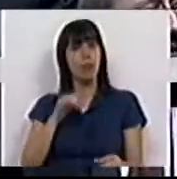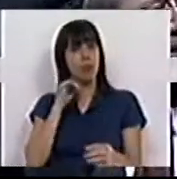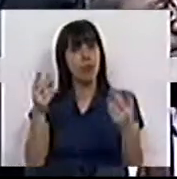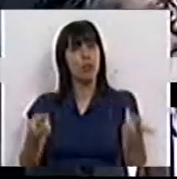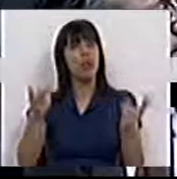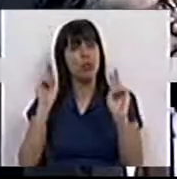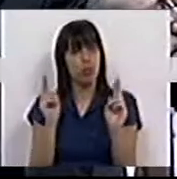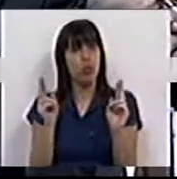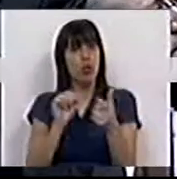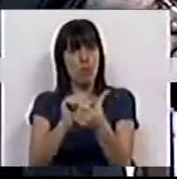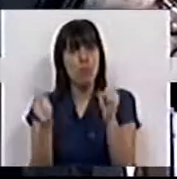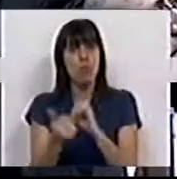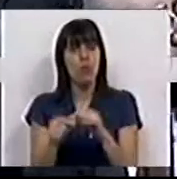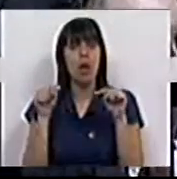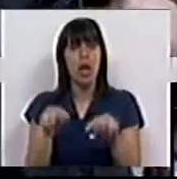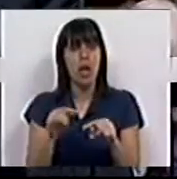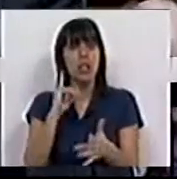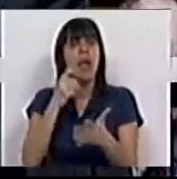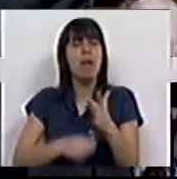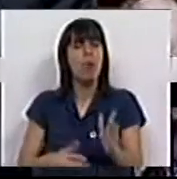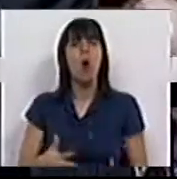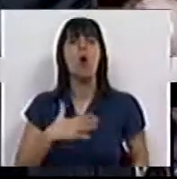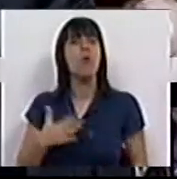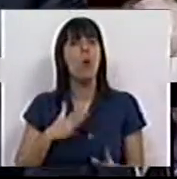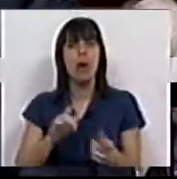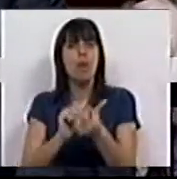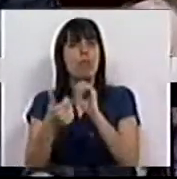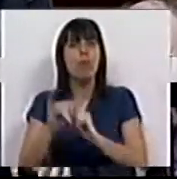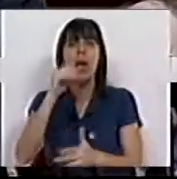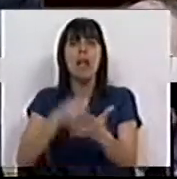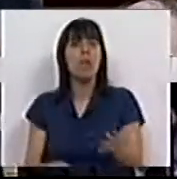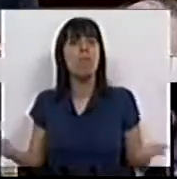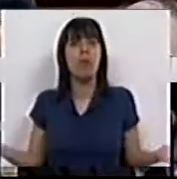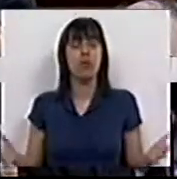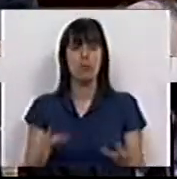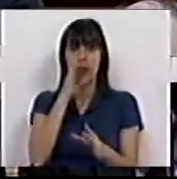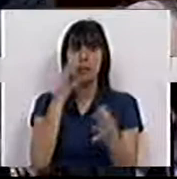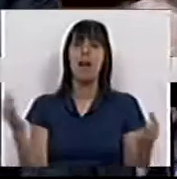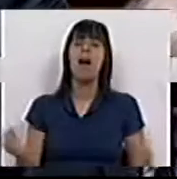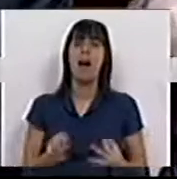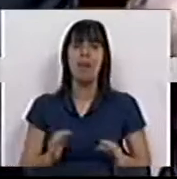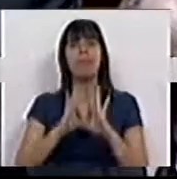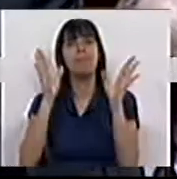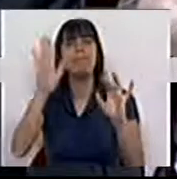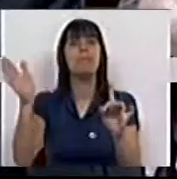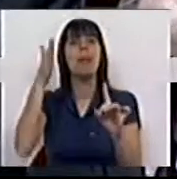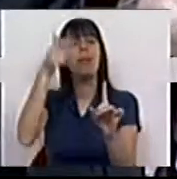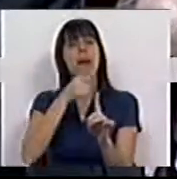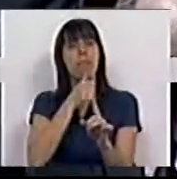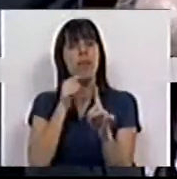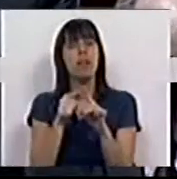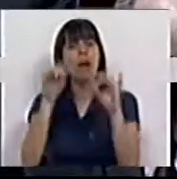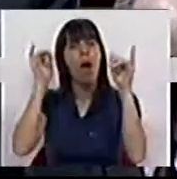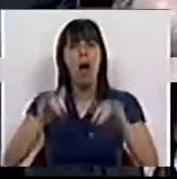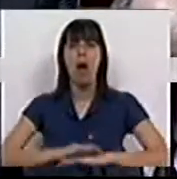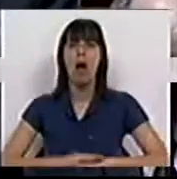disposto a mudar este imposto ou não está disposto a mudar este imposto? Porque se estiver, então a primeira medida tem